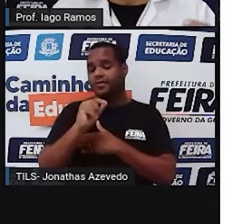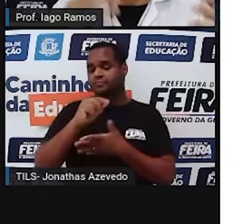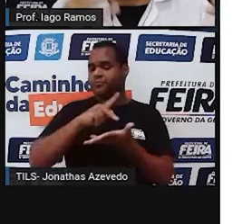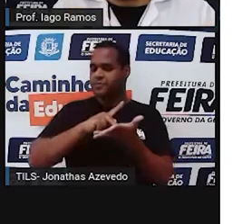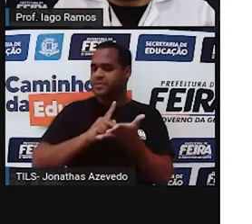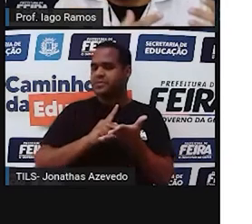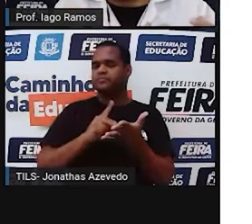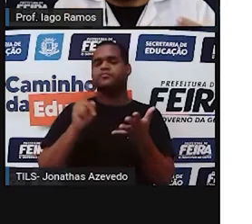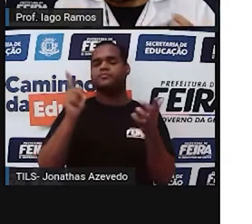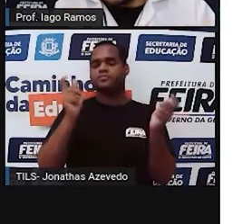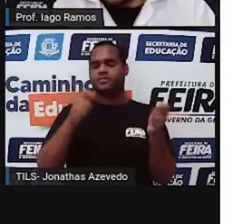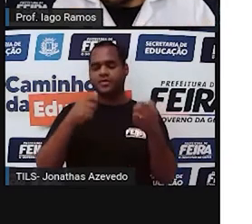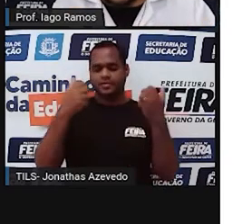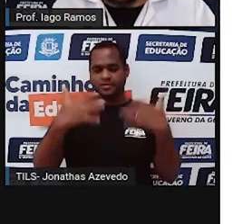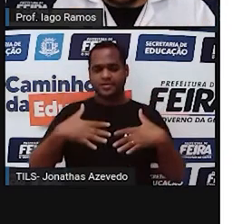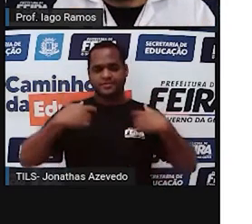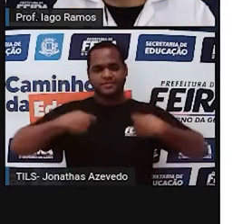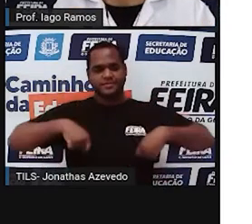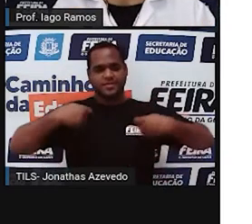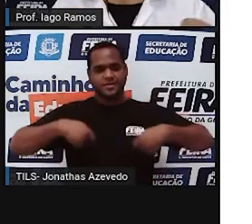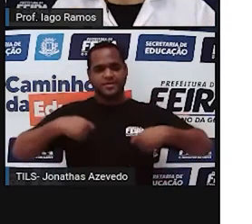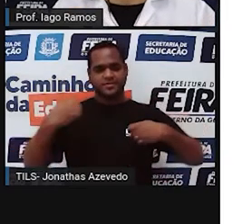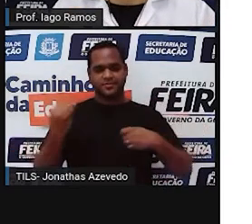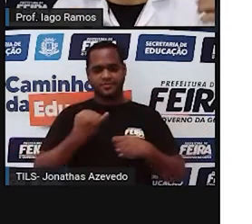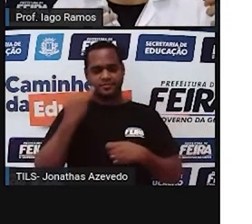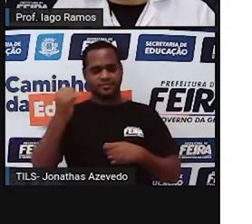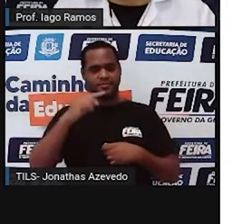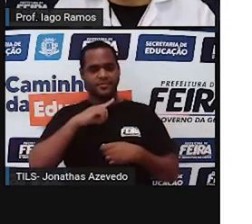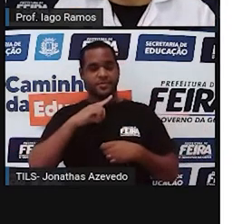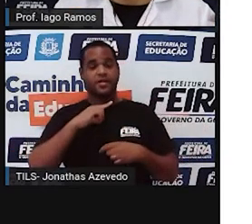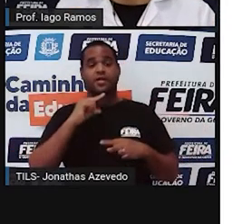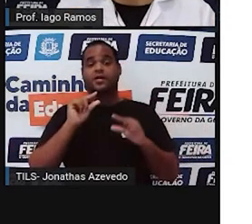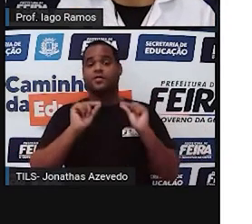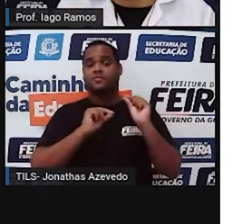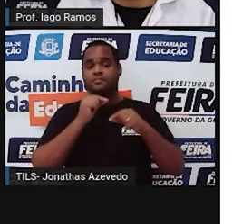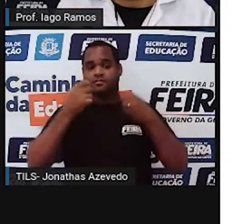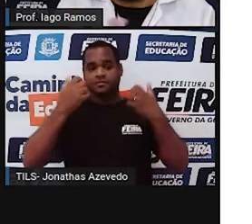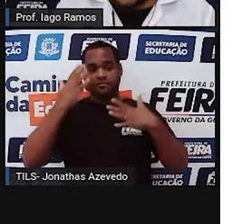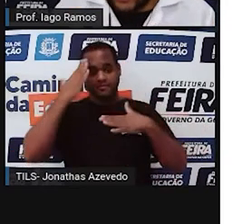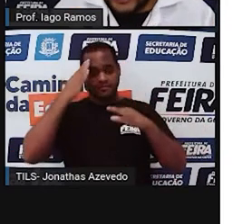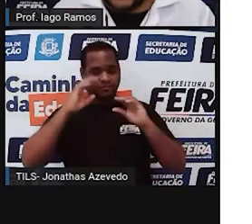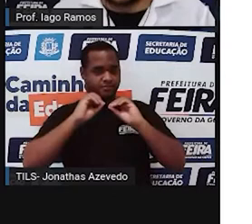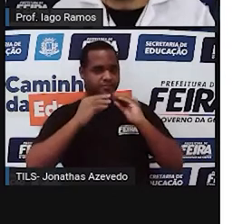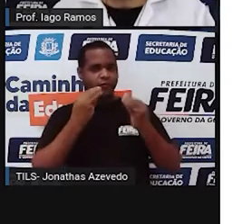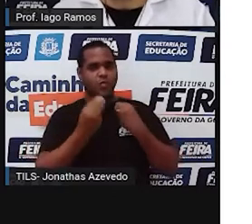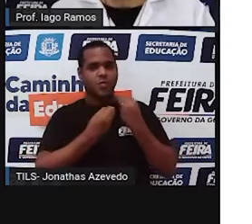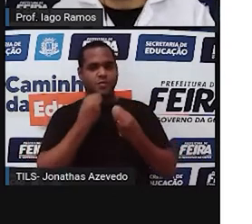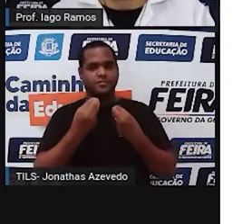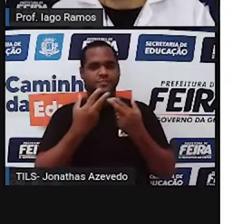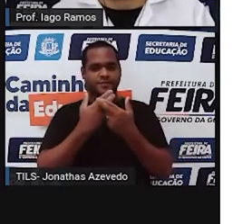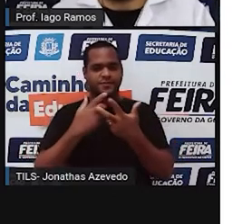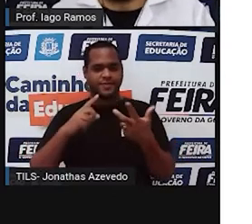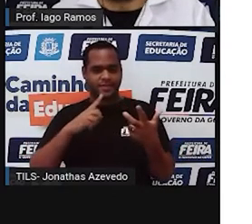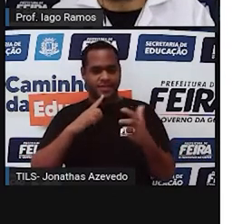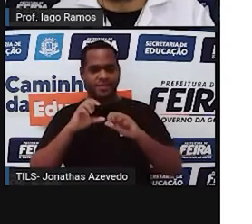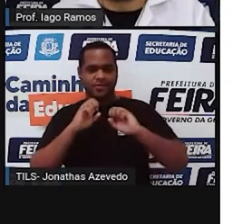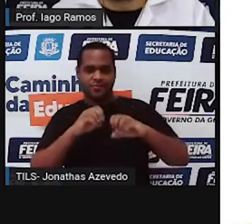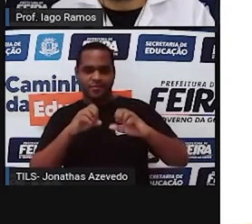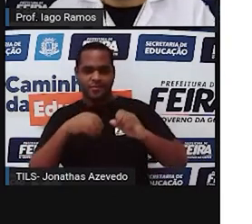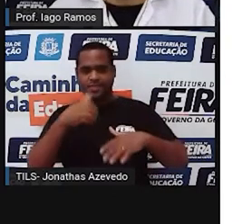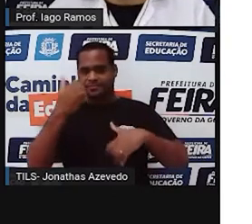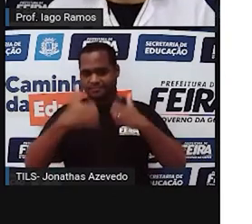e que a gente vai precisar desse conceito básico, né? Para entender o conteúdo dessa aula, tá bom?